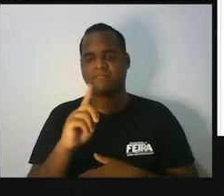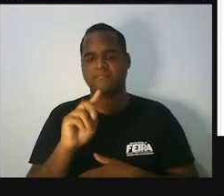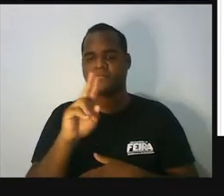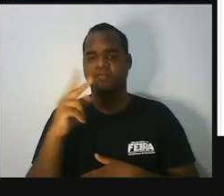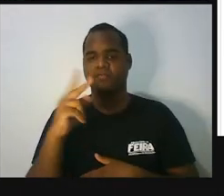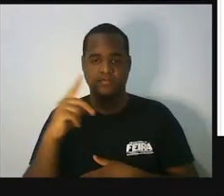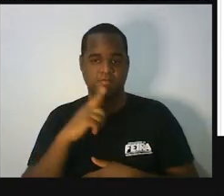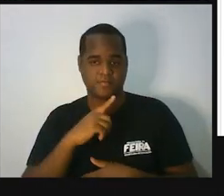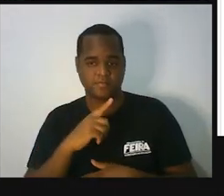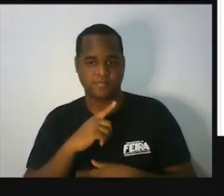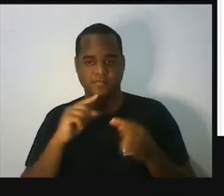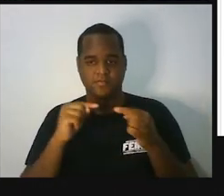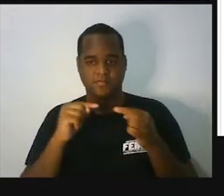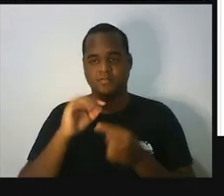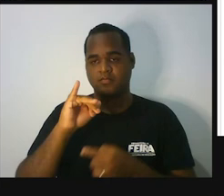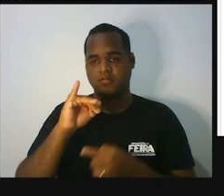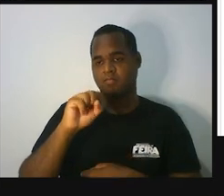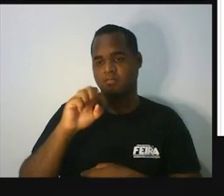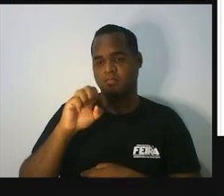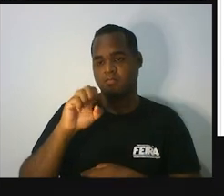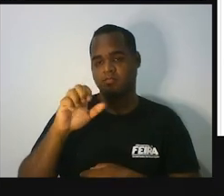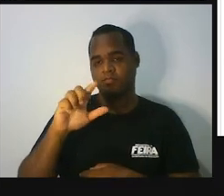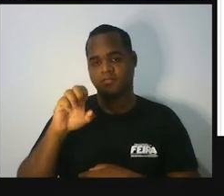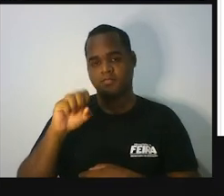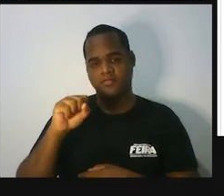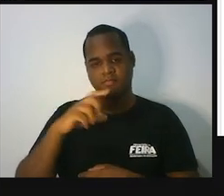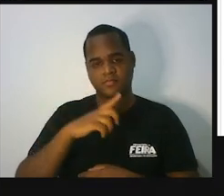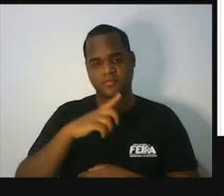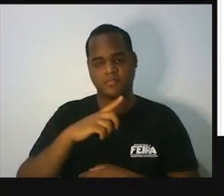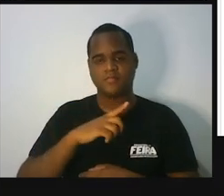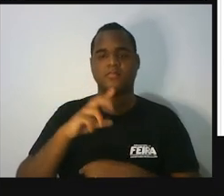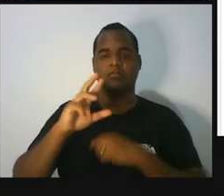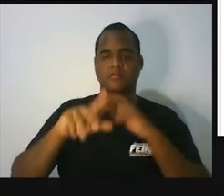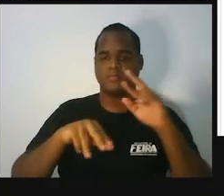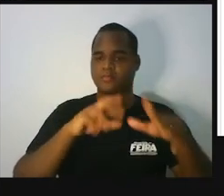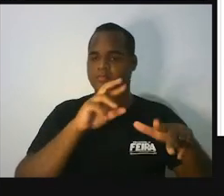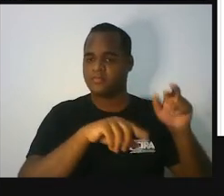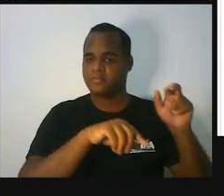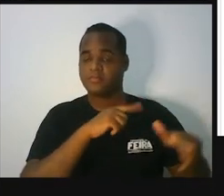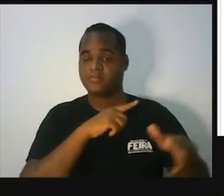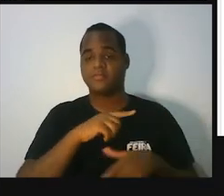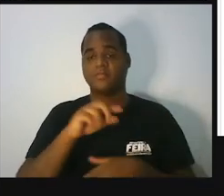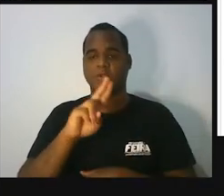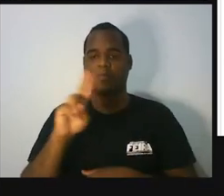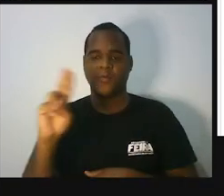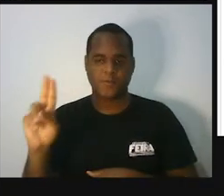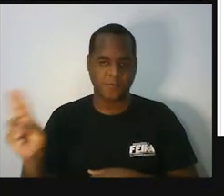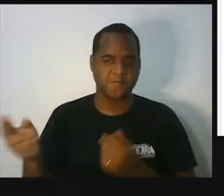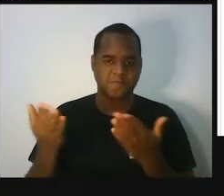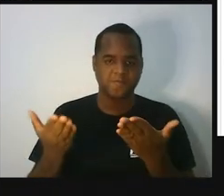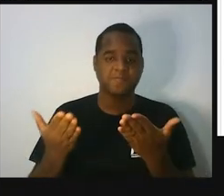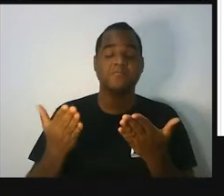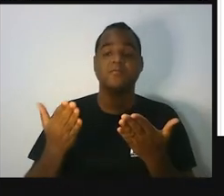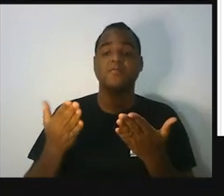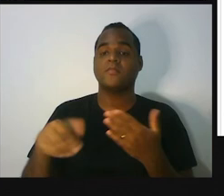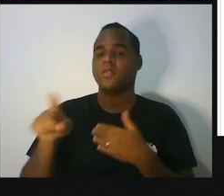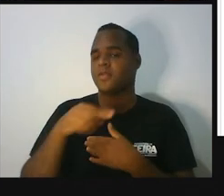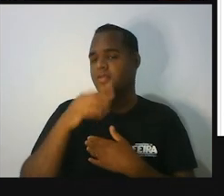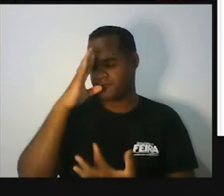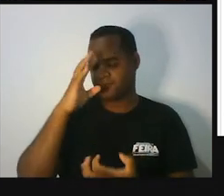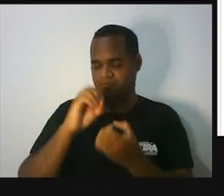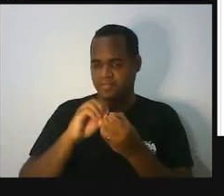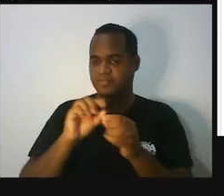de cima, triângulo isósceles, triângulo equilátero, triângulo escaleno, é quando a gente identifica